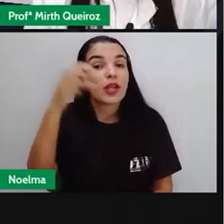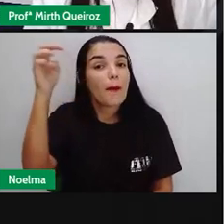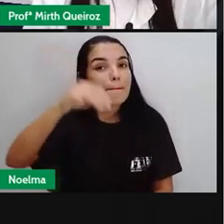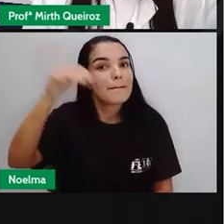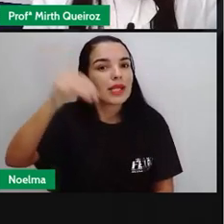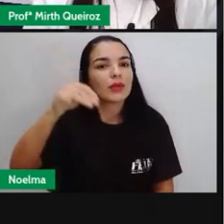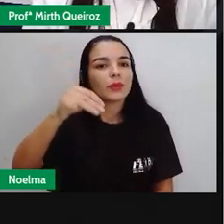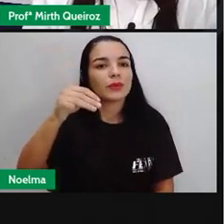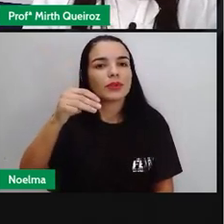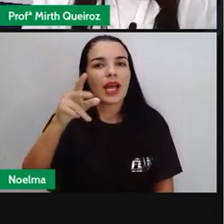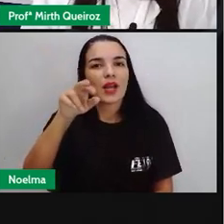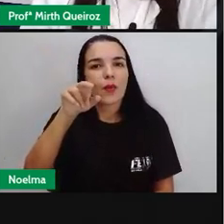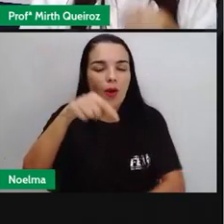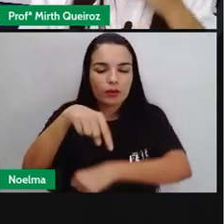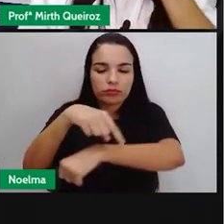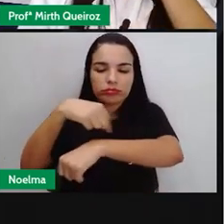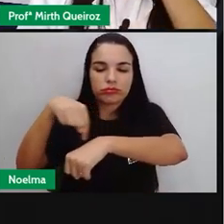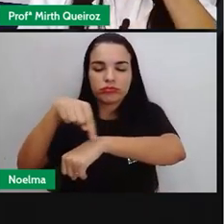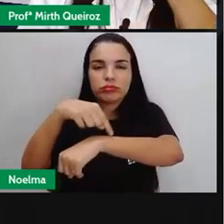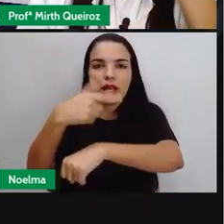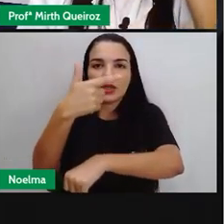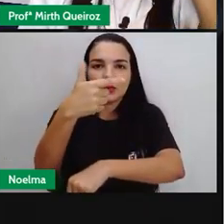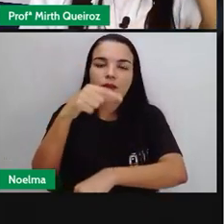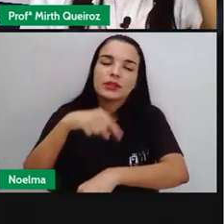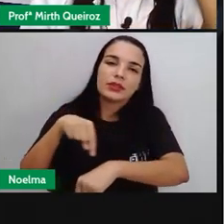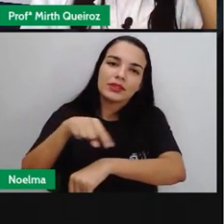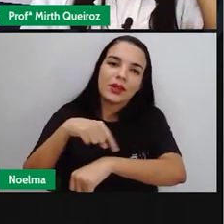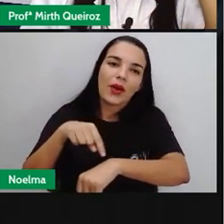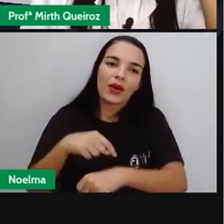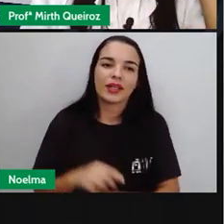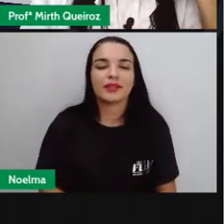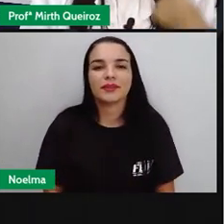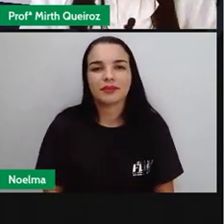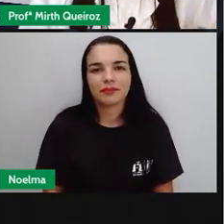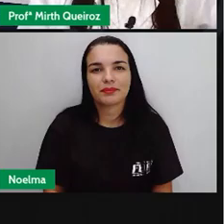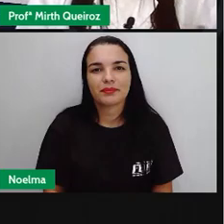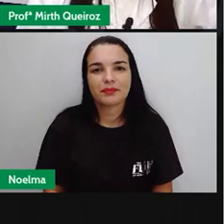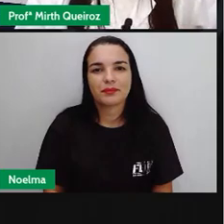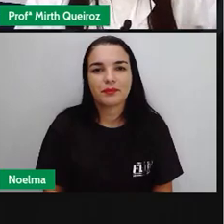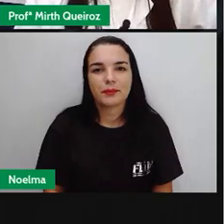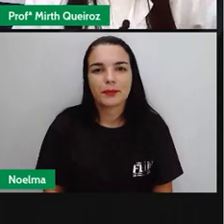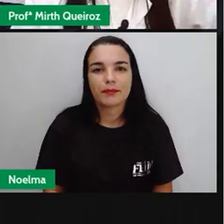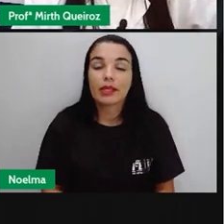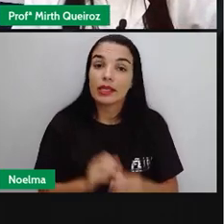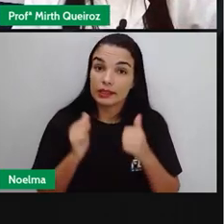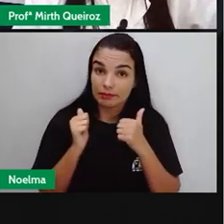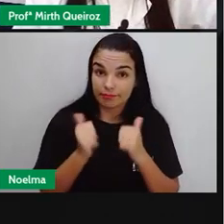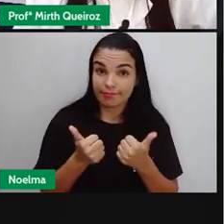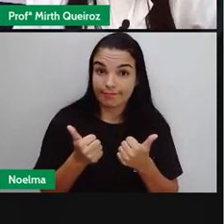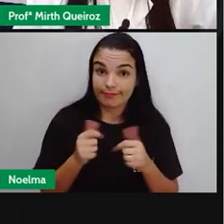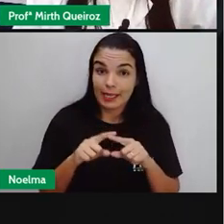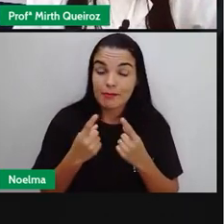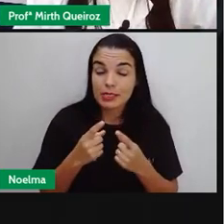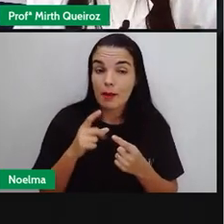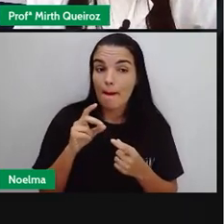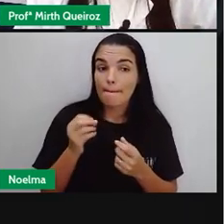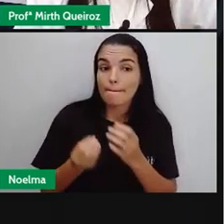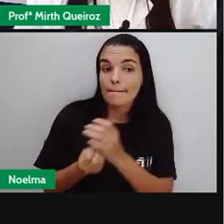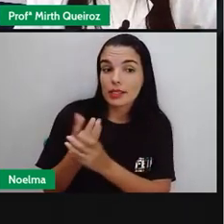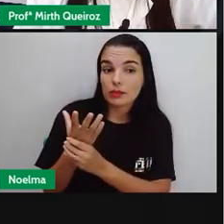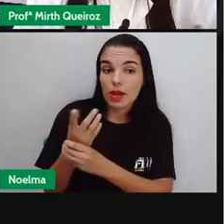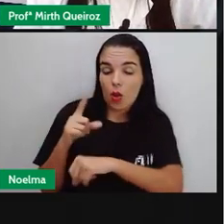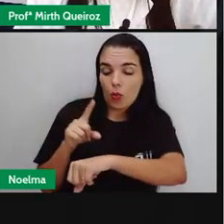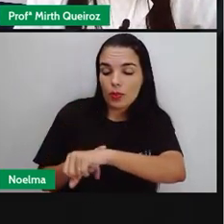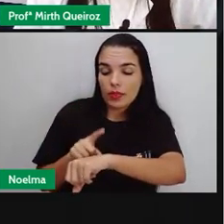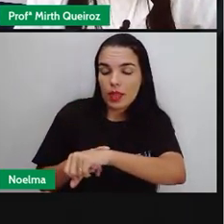E 120 minutos Equivale aí A duas horas Isso mesmo Para se descobrir O tempo Em